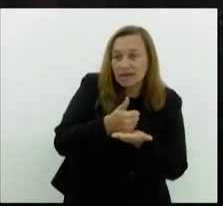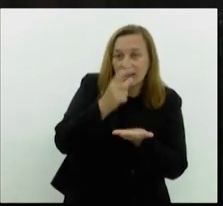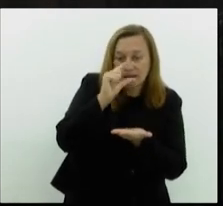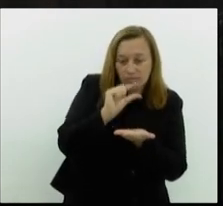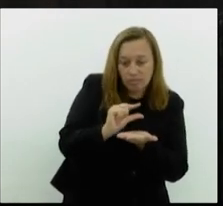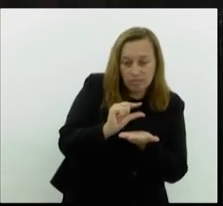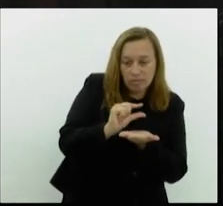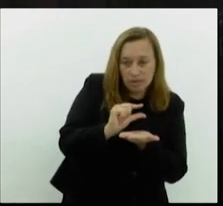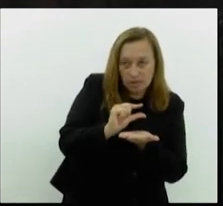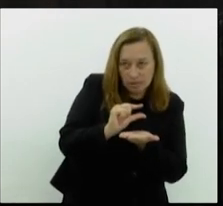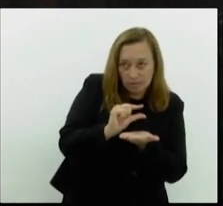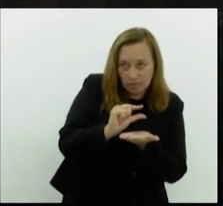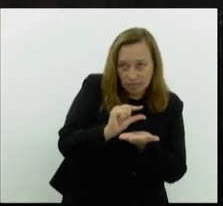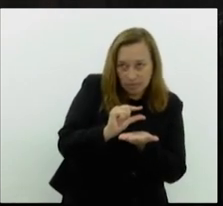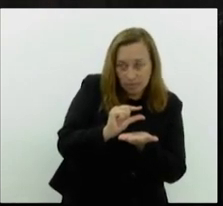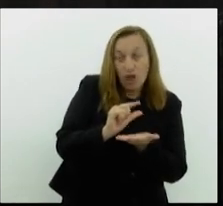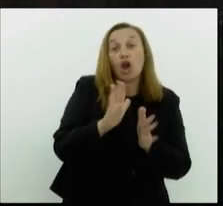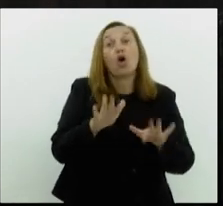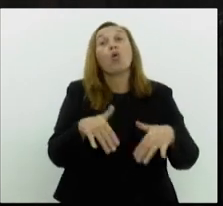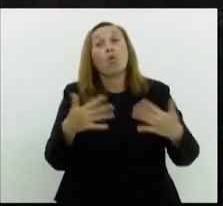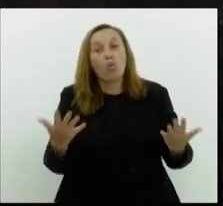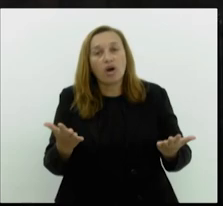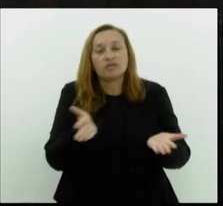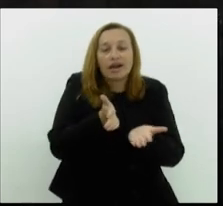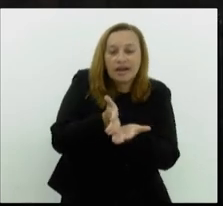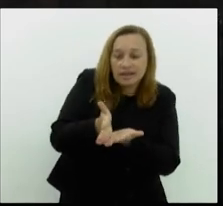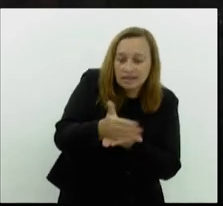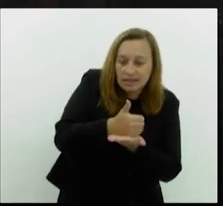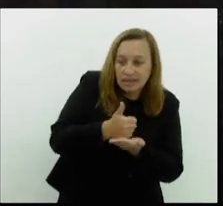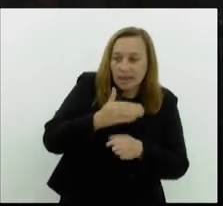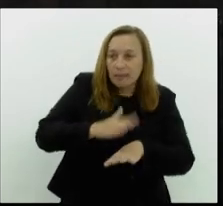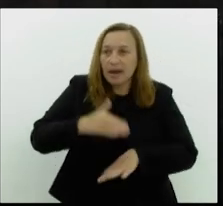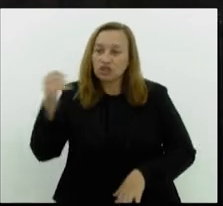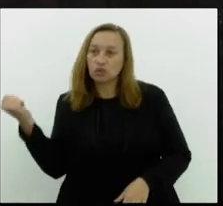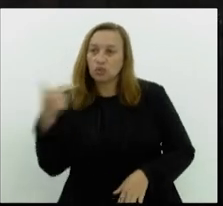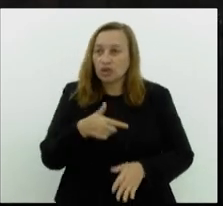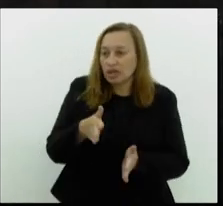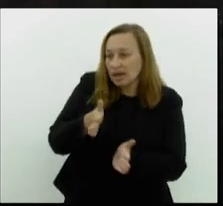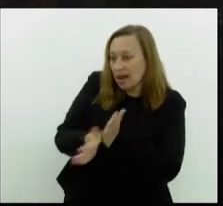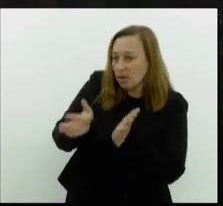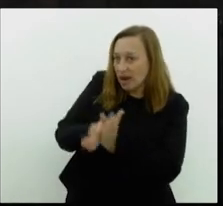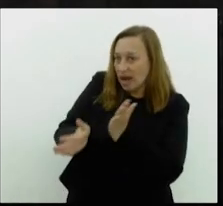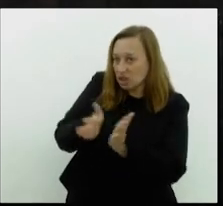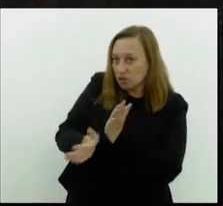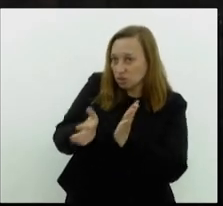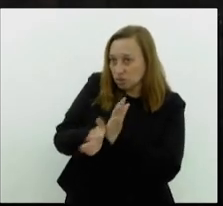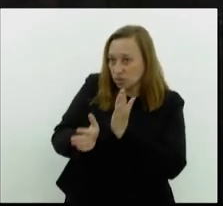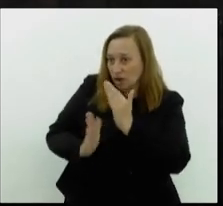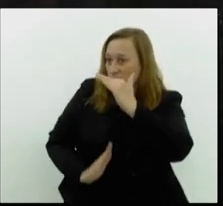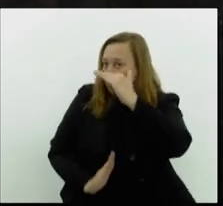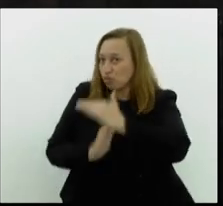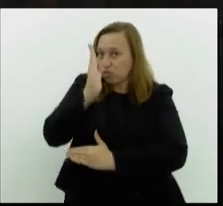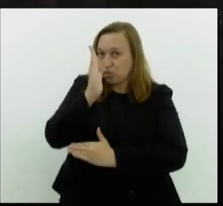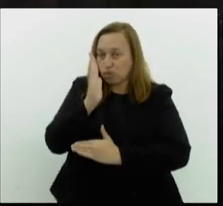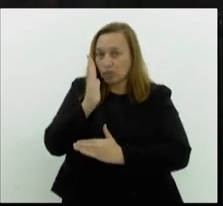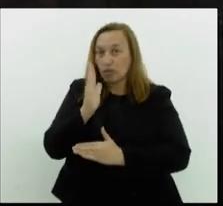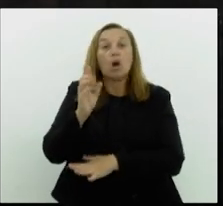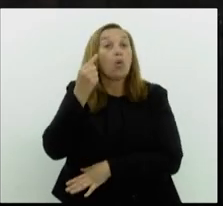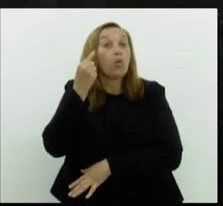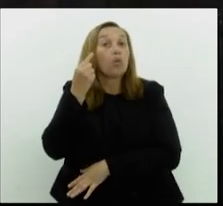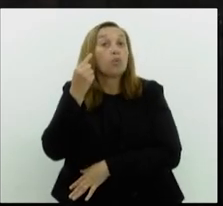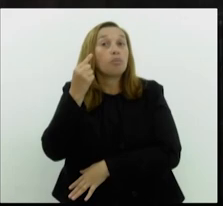despesa, há um superávit. O ideal